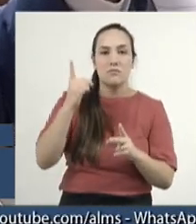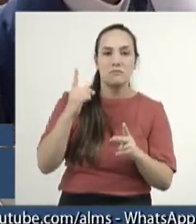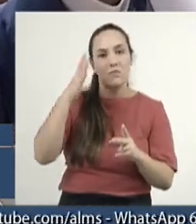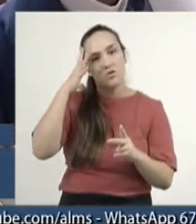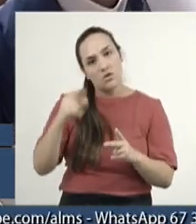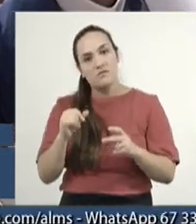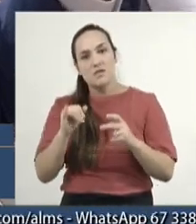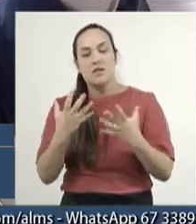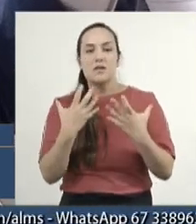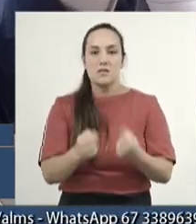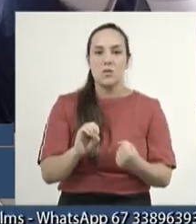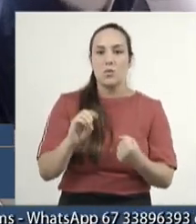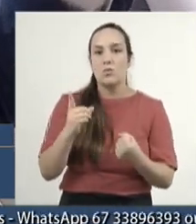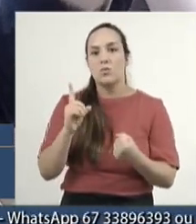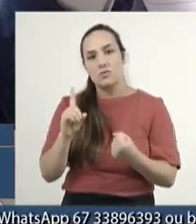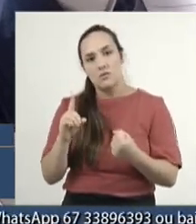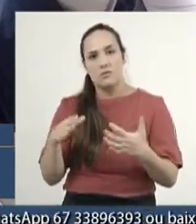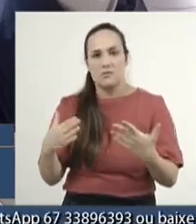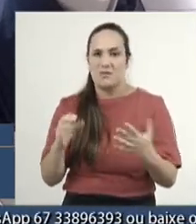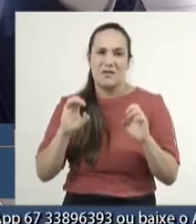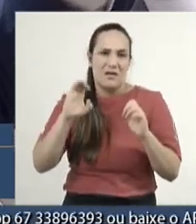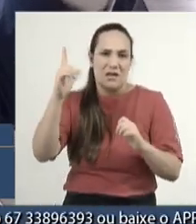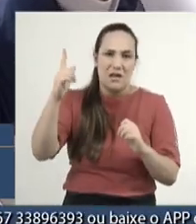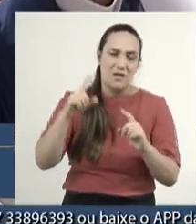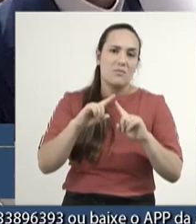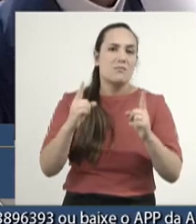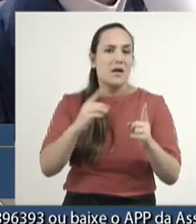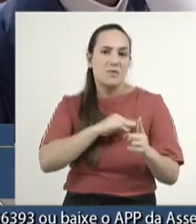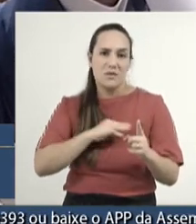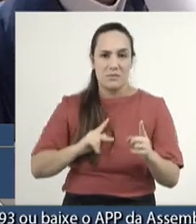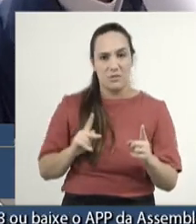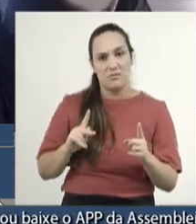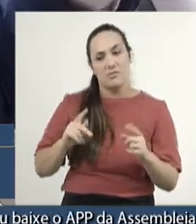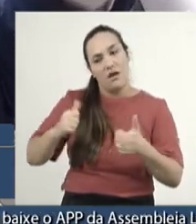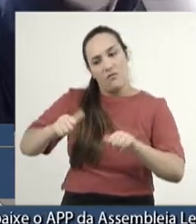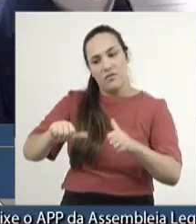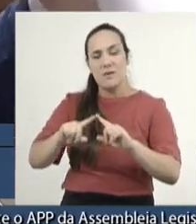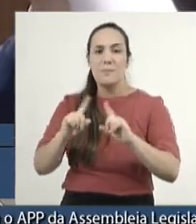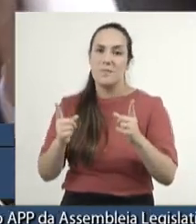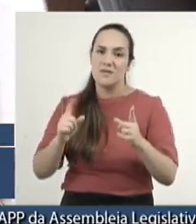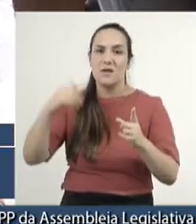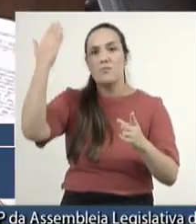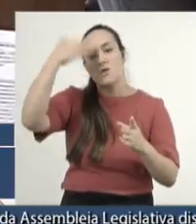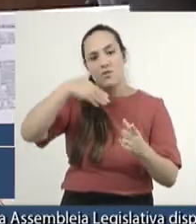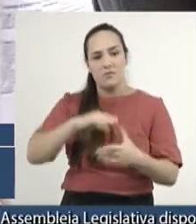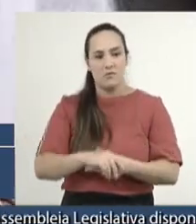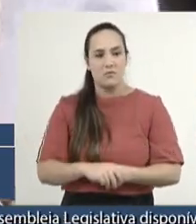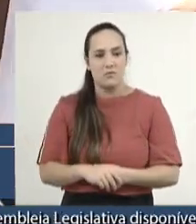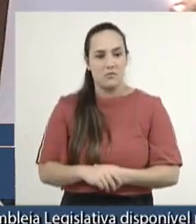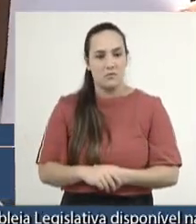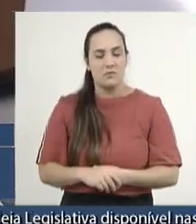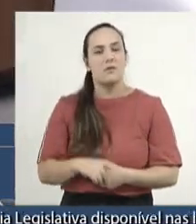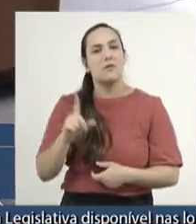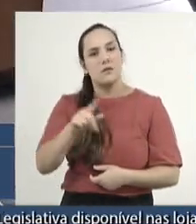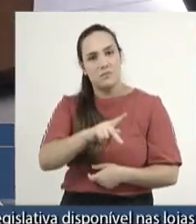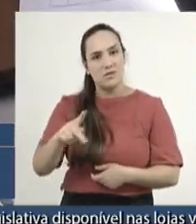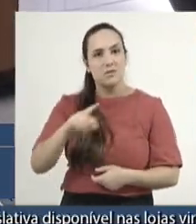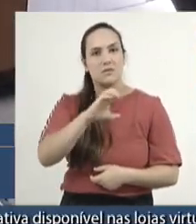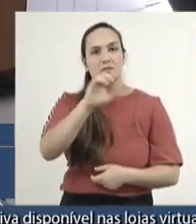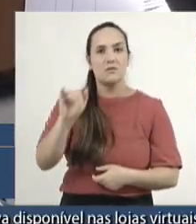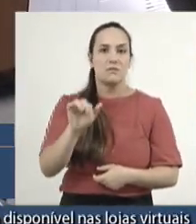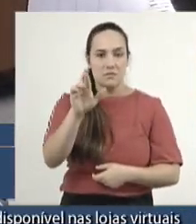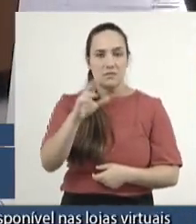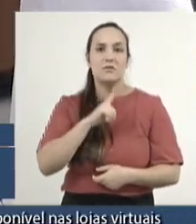ou não é uma coisa que o Ministério Público Federal decidirá. Mas aqui fica comprovado pela fala da presidente da